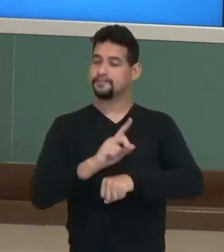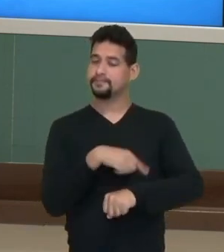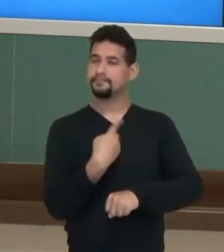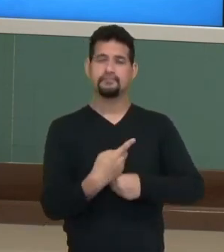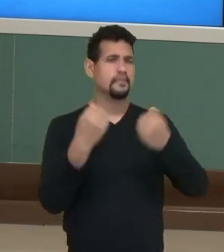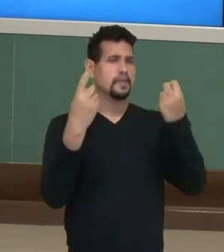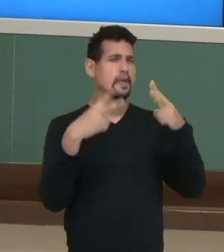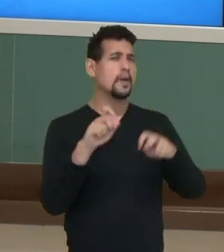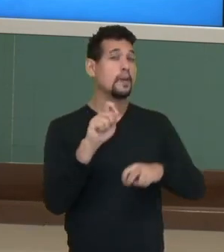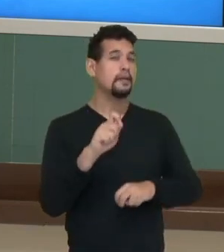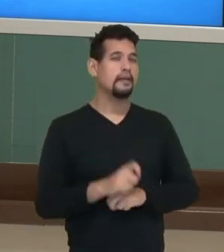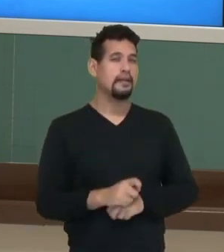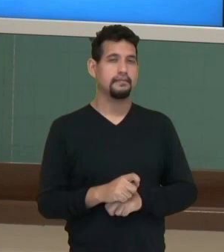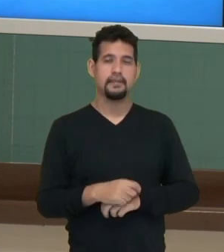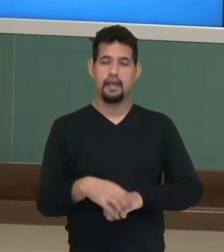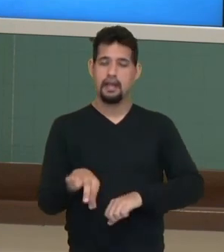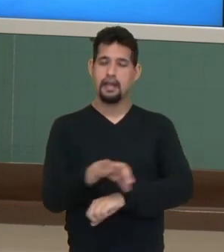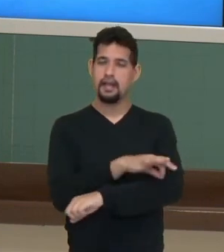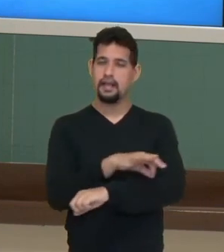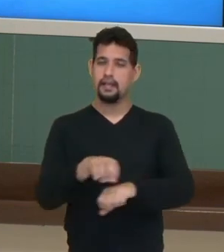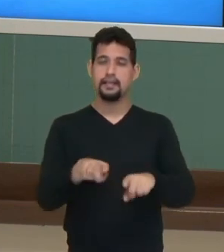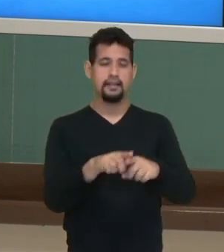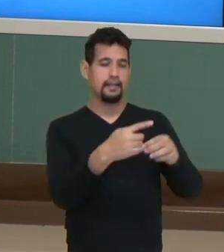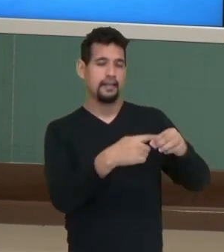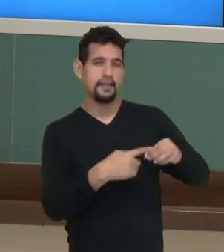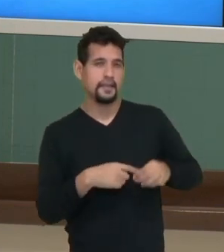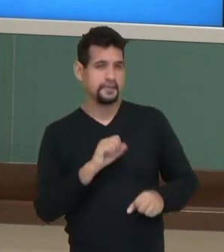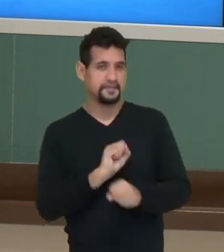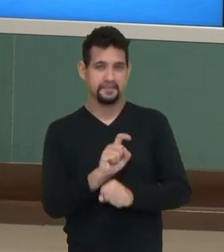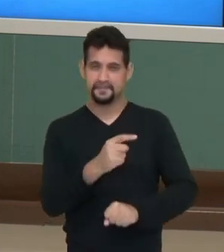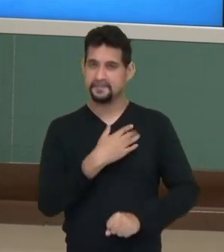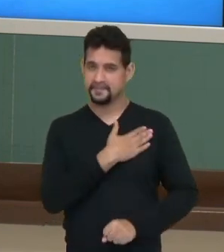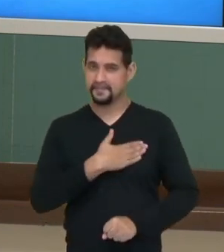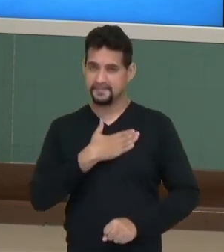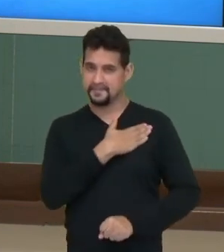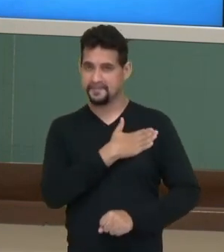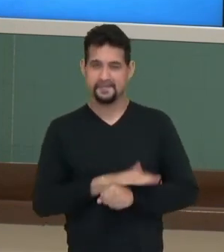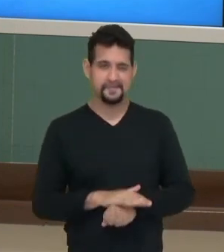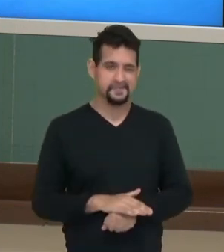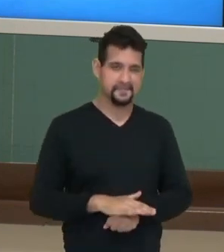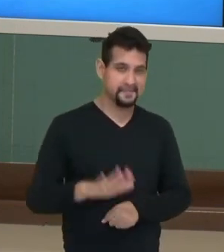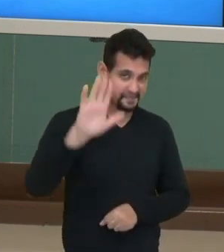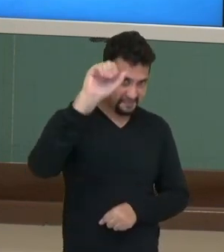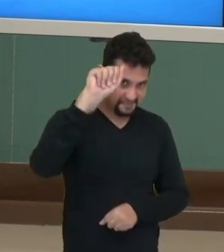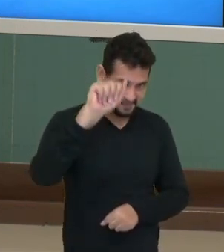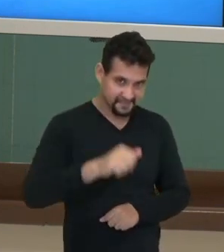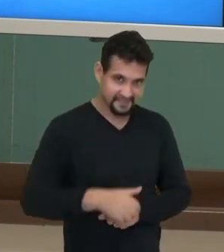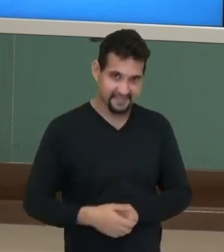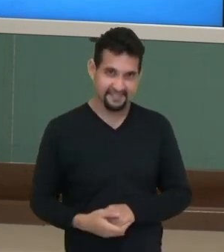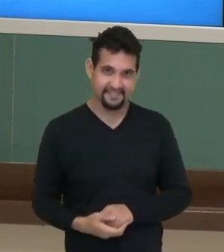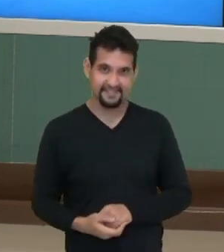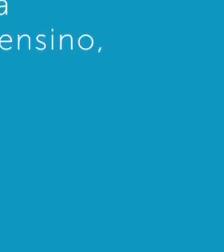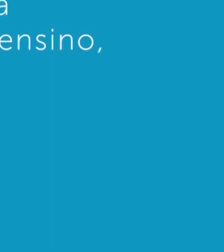nós falamos sobre arquitetura e urbanismo. Eu espero que você tenha gostado e até breve.